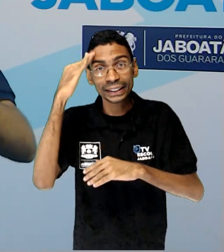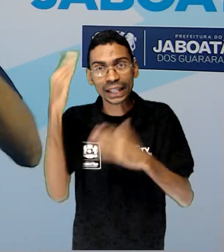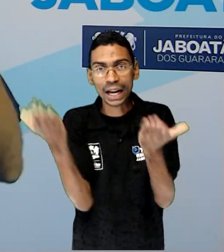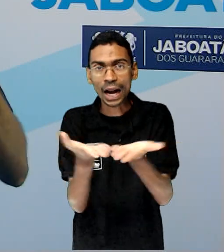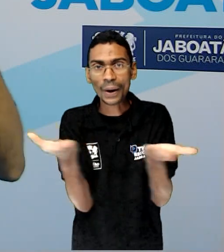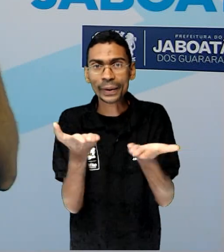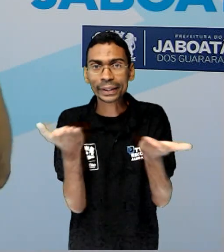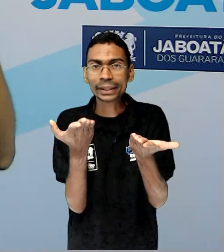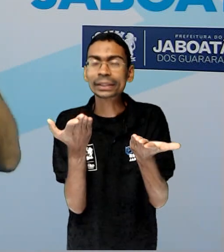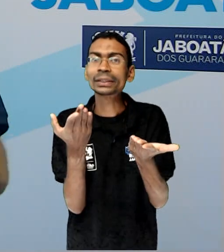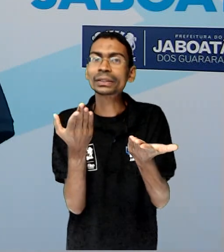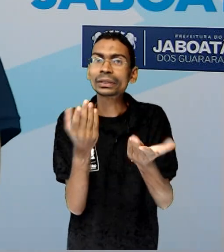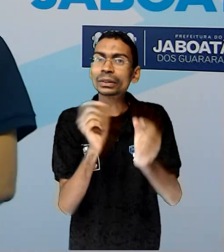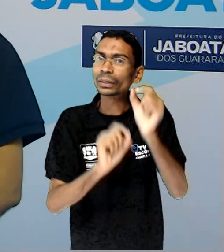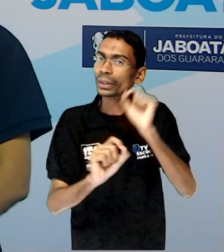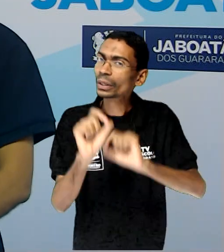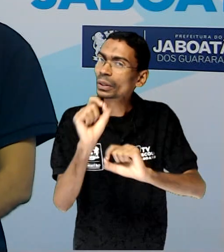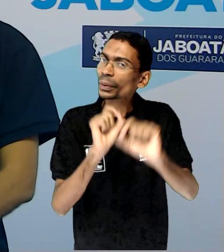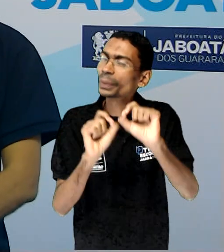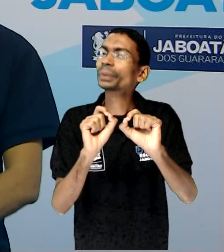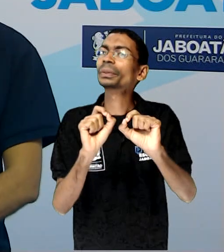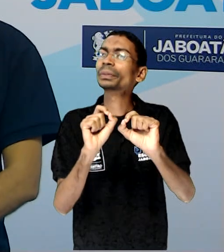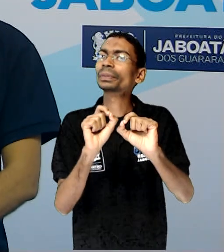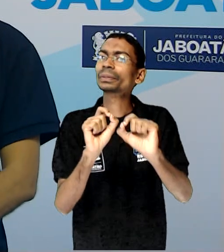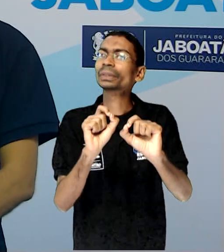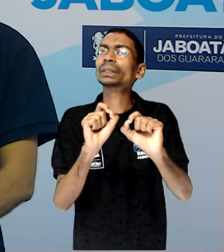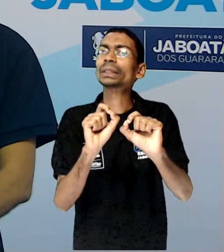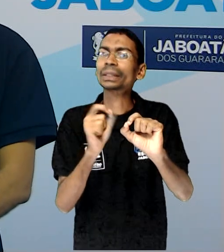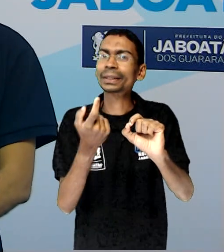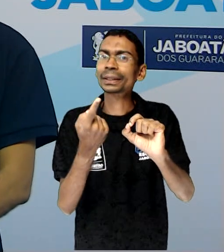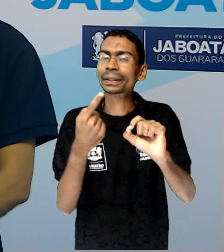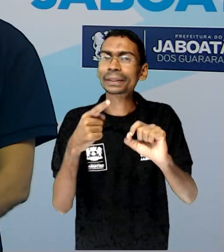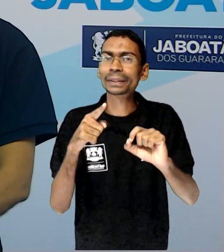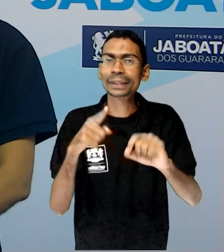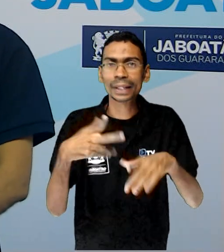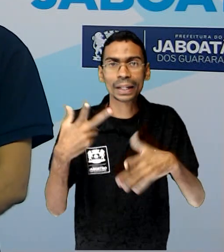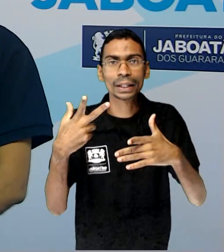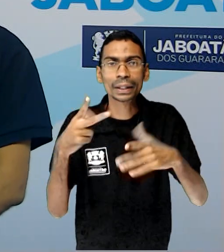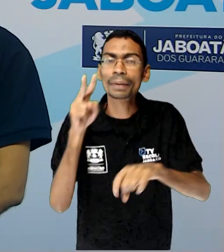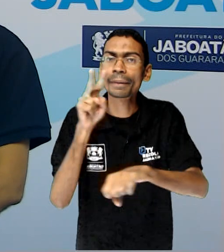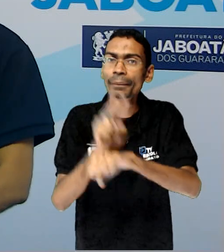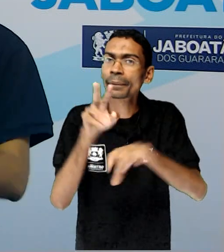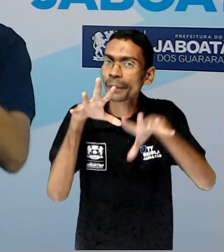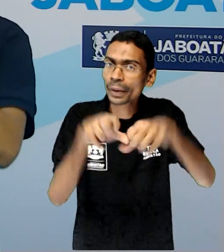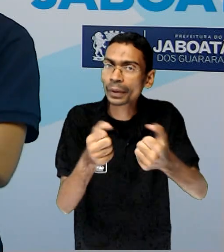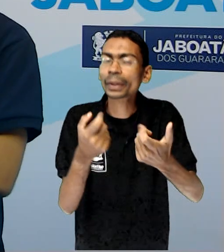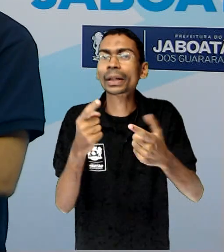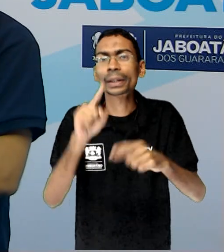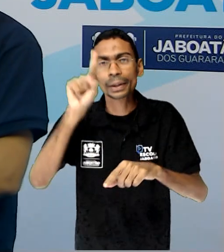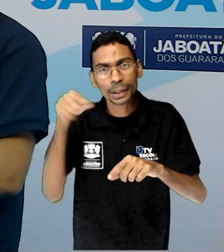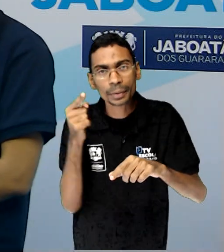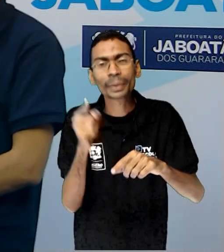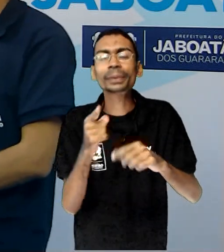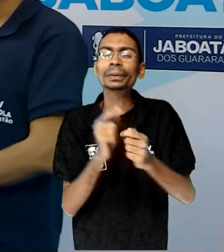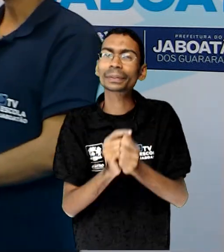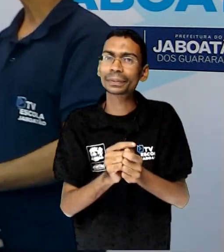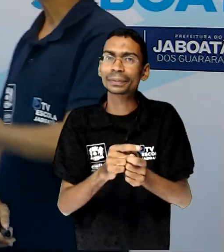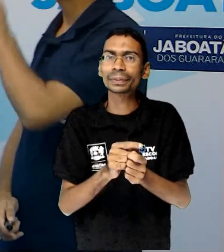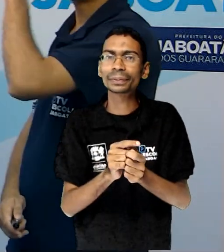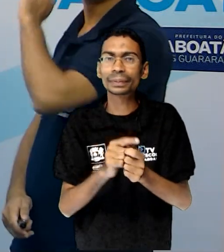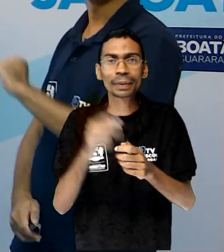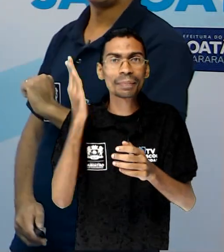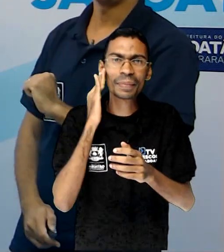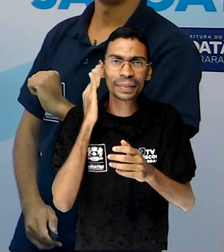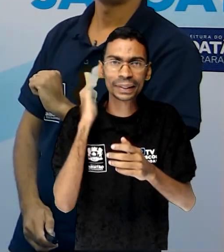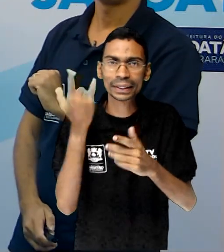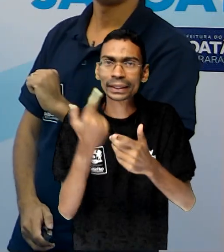O que é pecuária? Pecuária. Já ouviu falar nessa palavra? Pecuária. Vamos entender aqui na tela, ó. O que